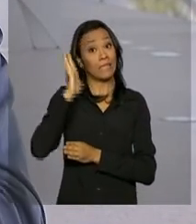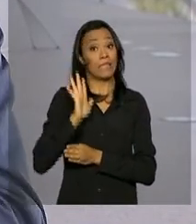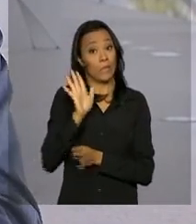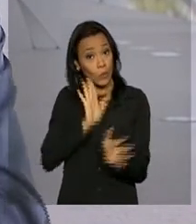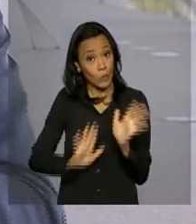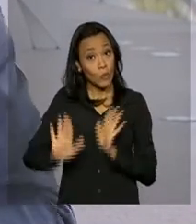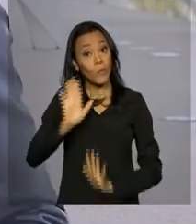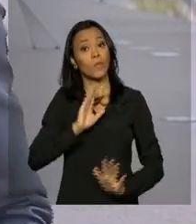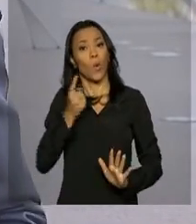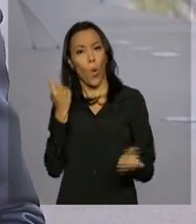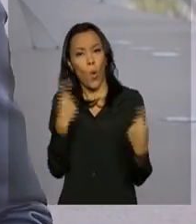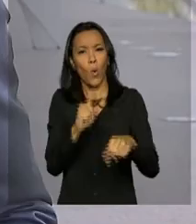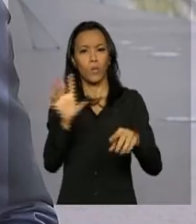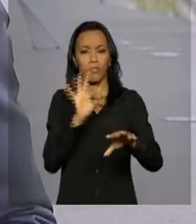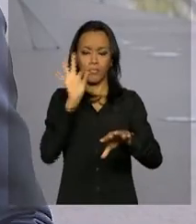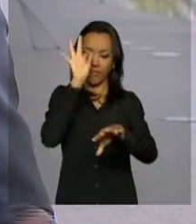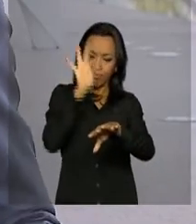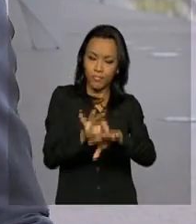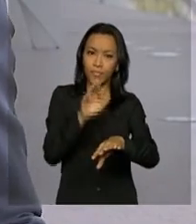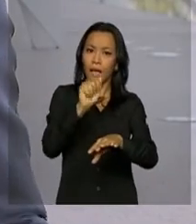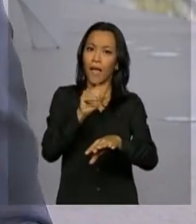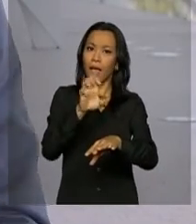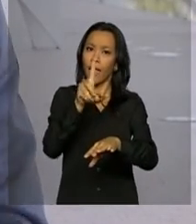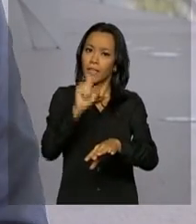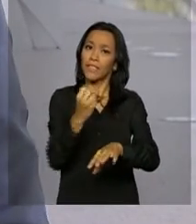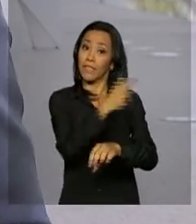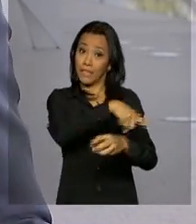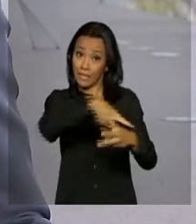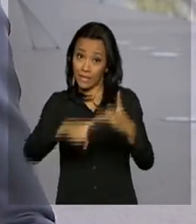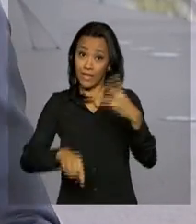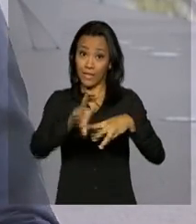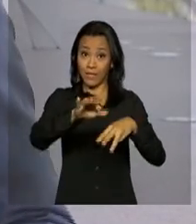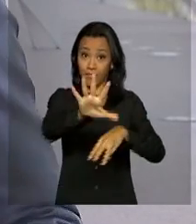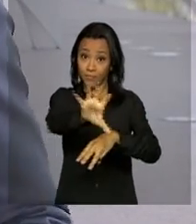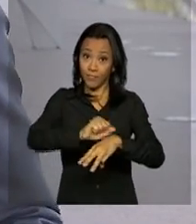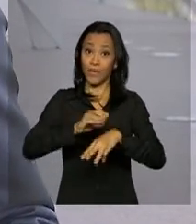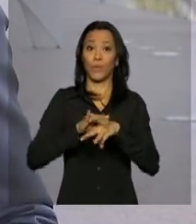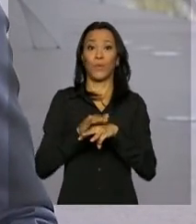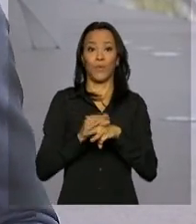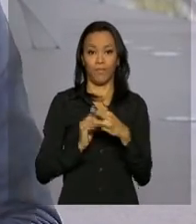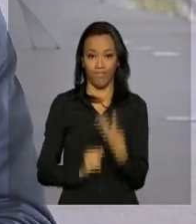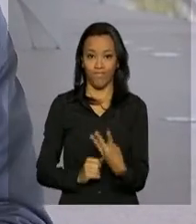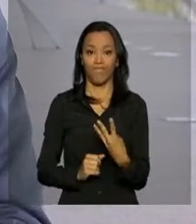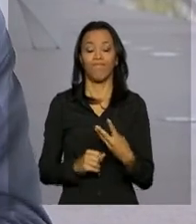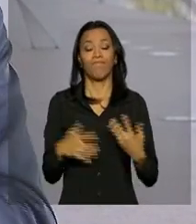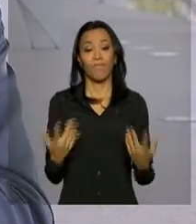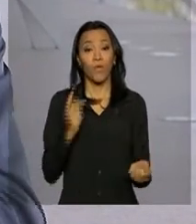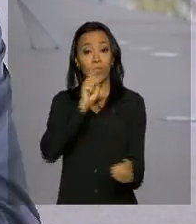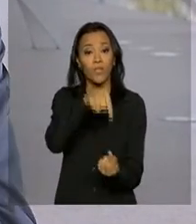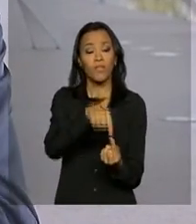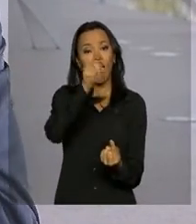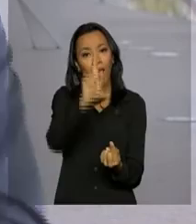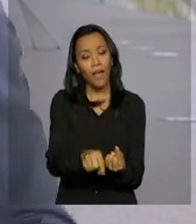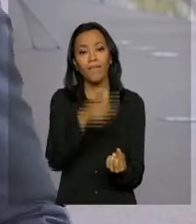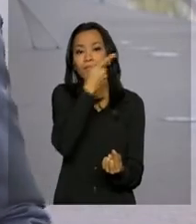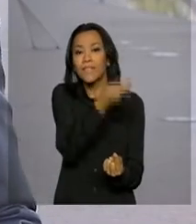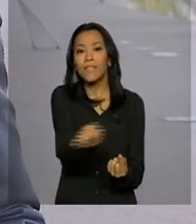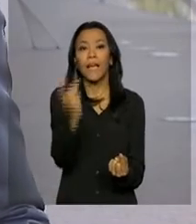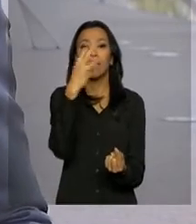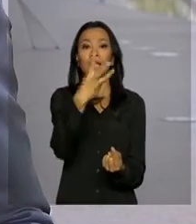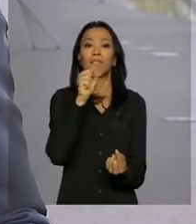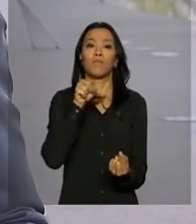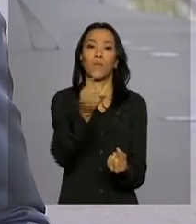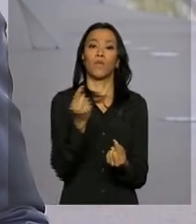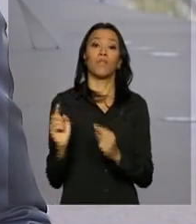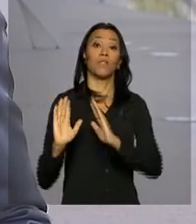como combater o mosquito transmissor da dengue, chikungunha e do zika vírus. A meta é visitar 3 milhões